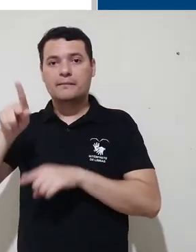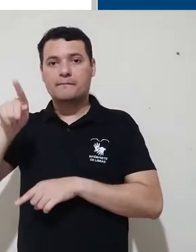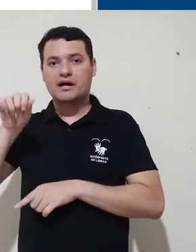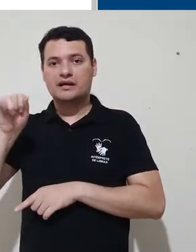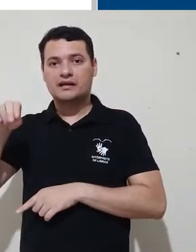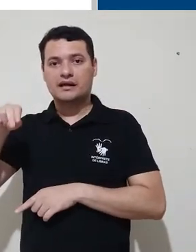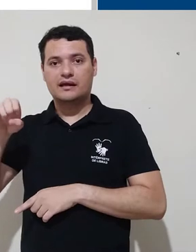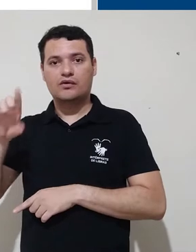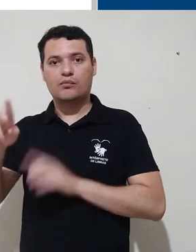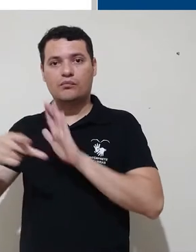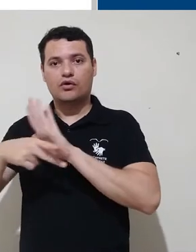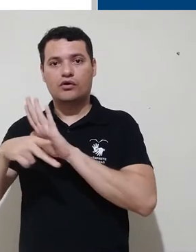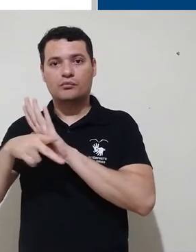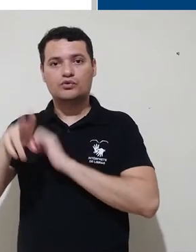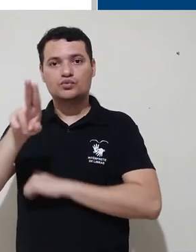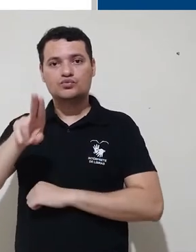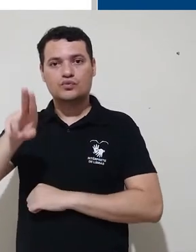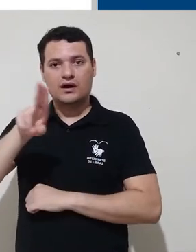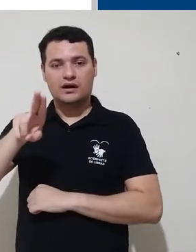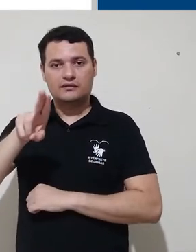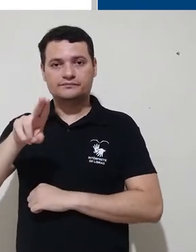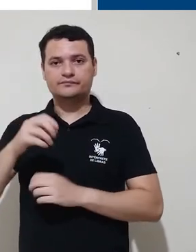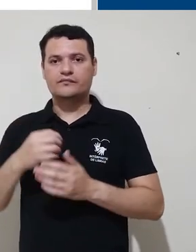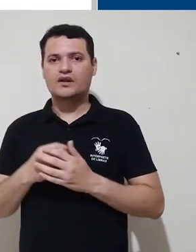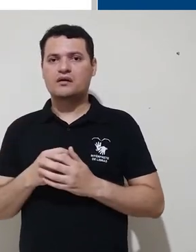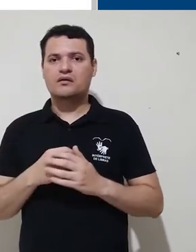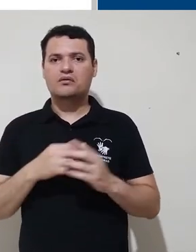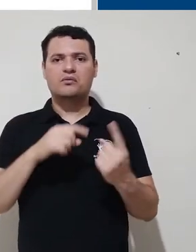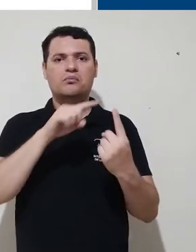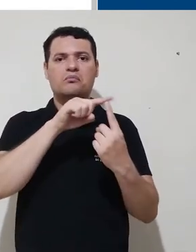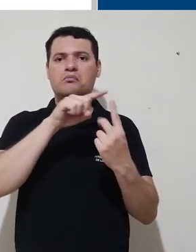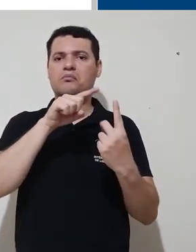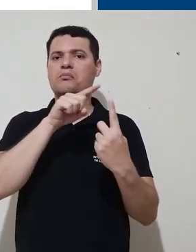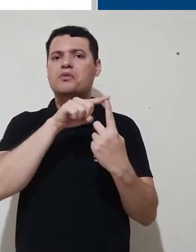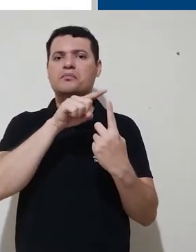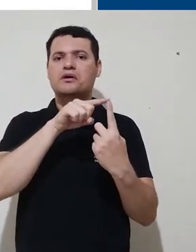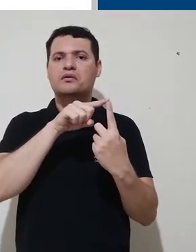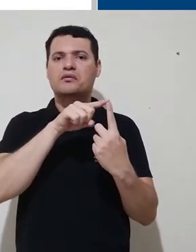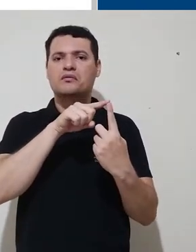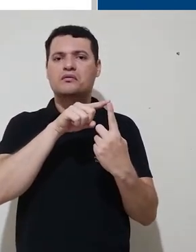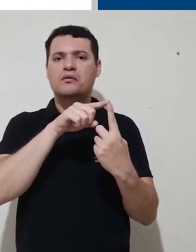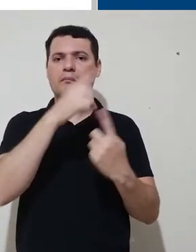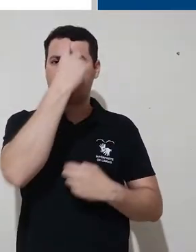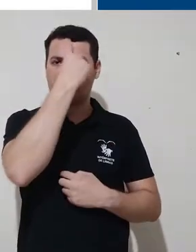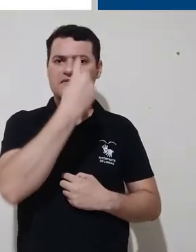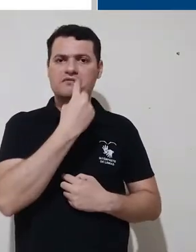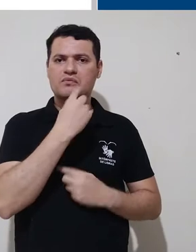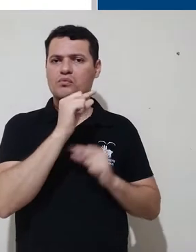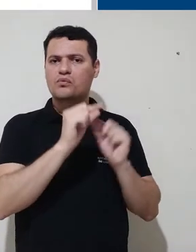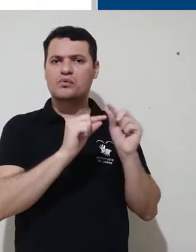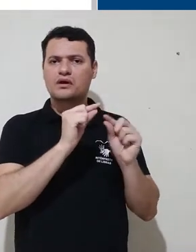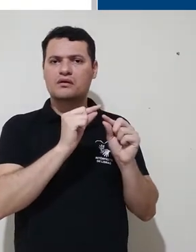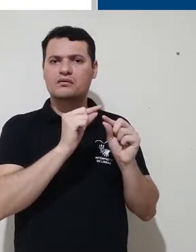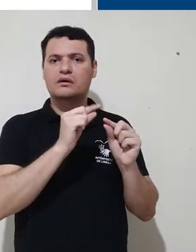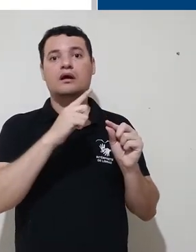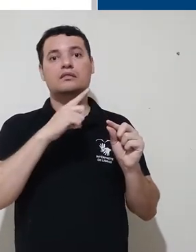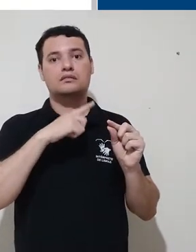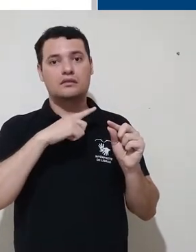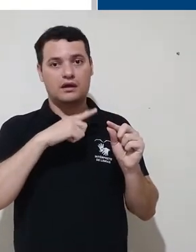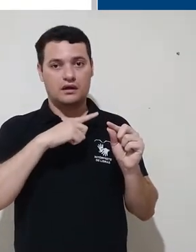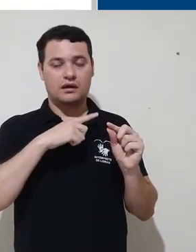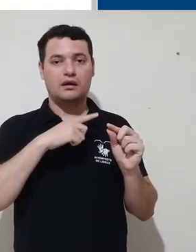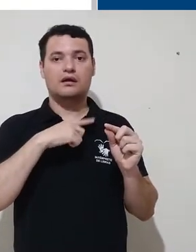usuário. O seria o perfil do usuário? O perfil do usuário é onde vão estar listadas as